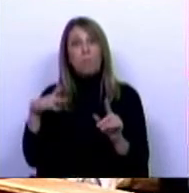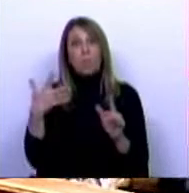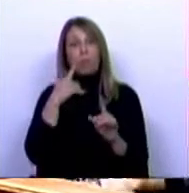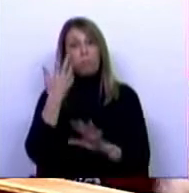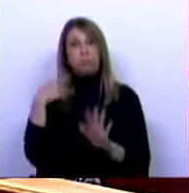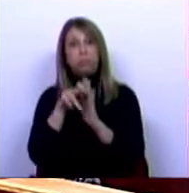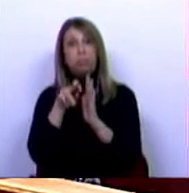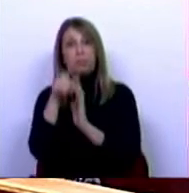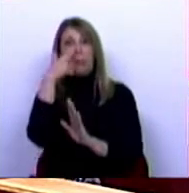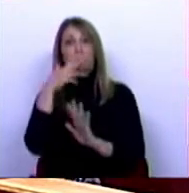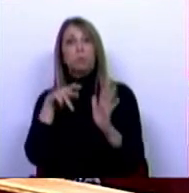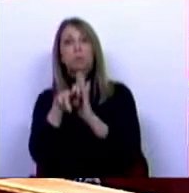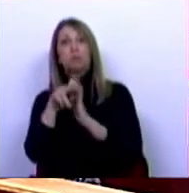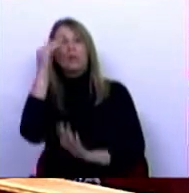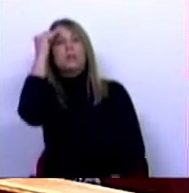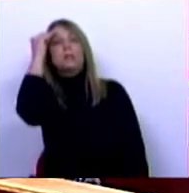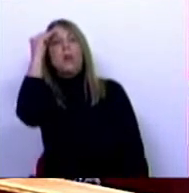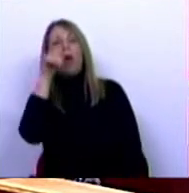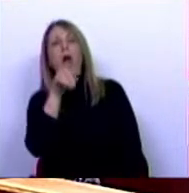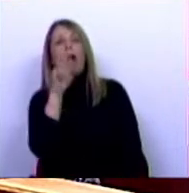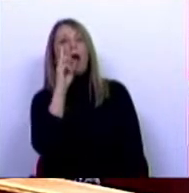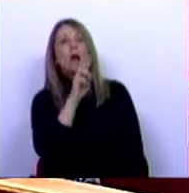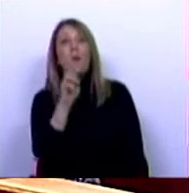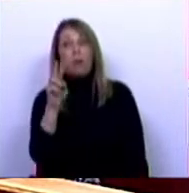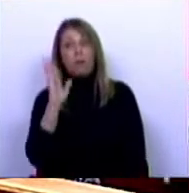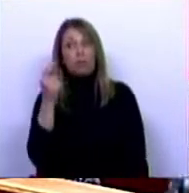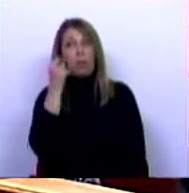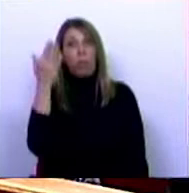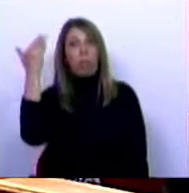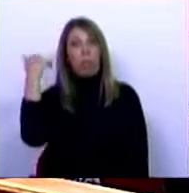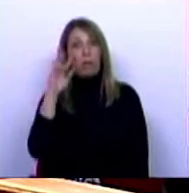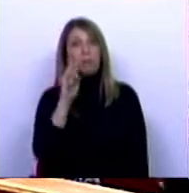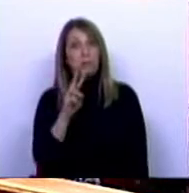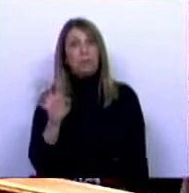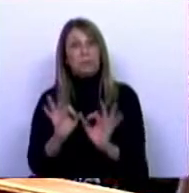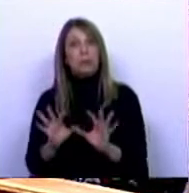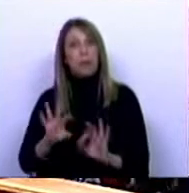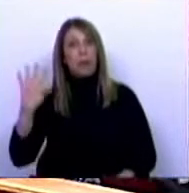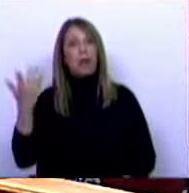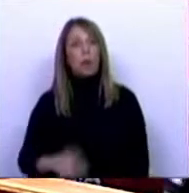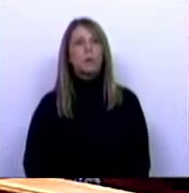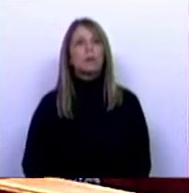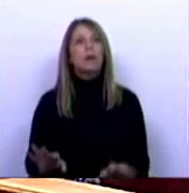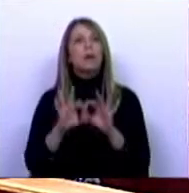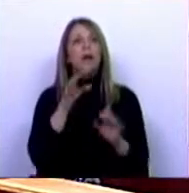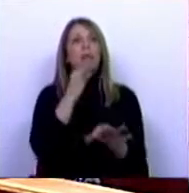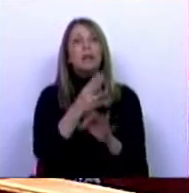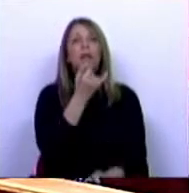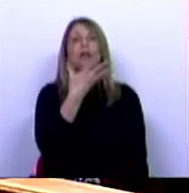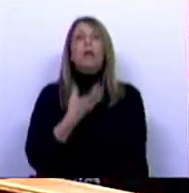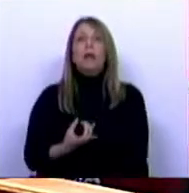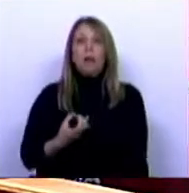pregnação saldosista já se manifestou no passado recente. Como afirmava em setembro de 2019 um dos